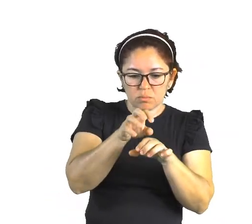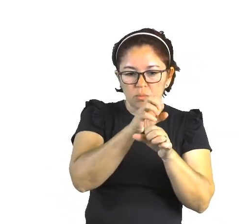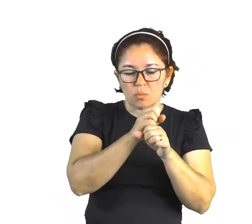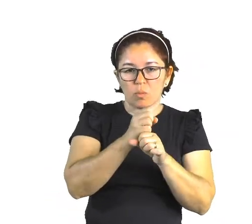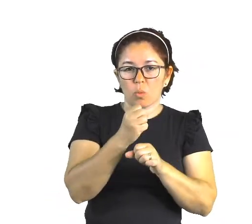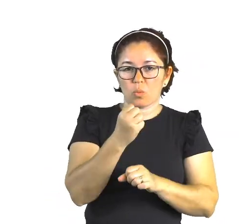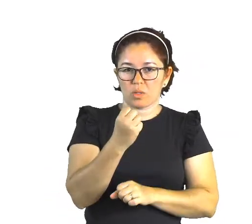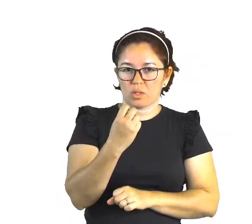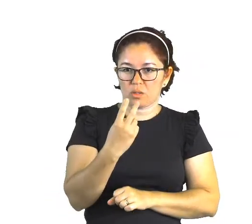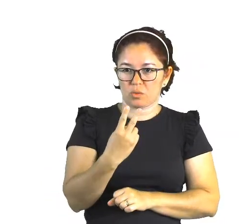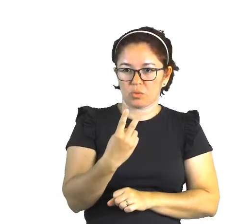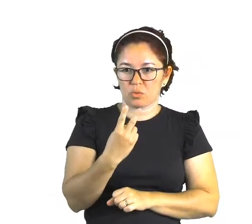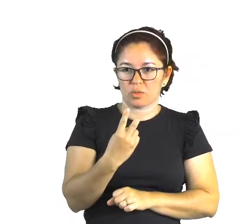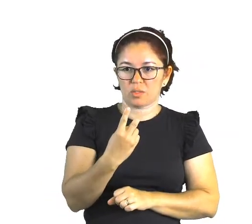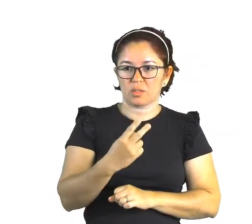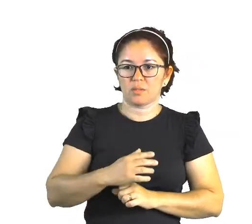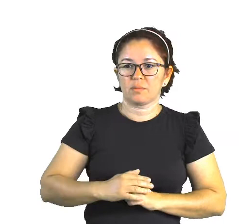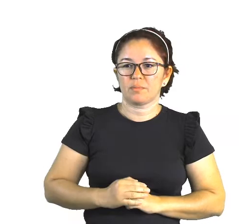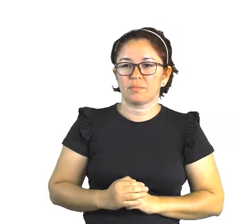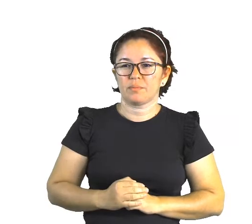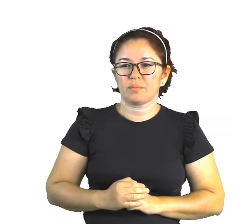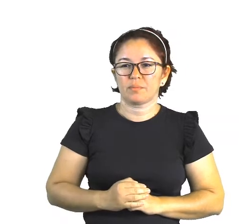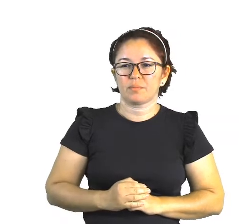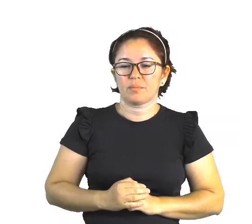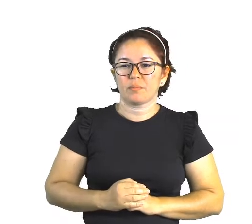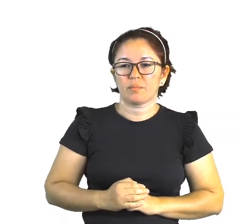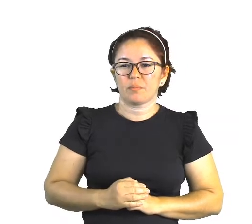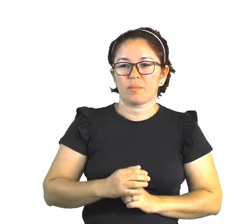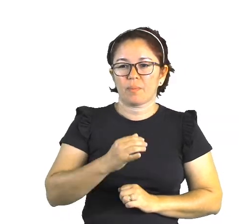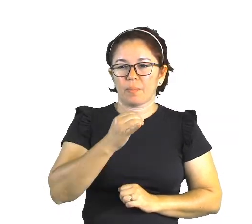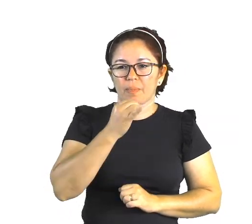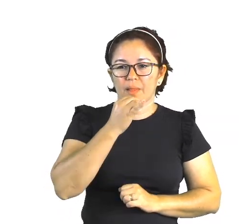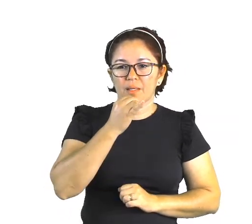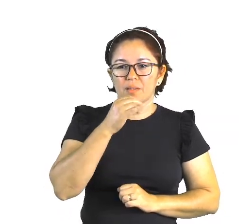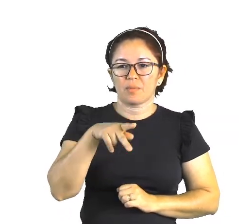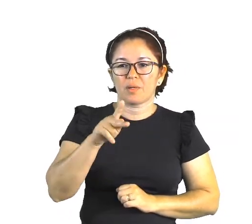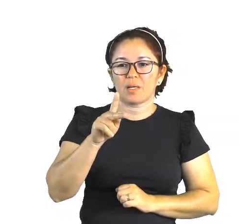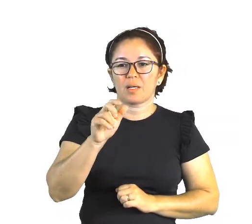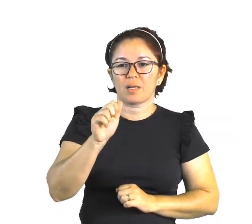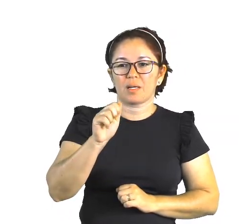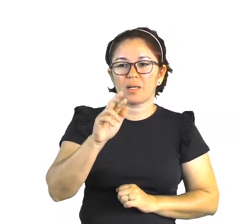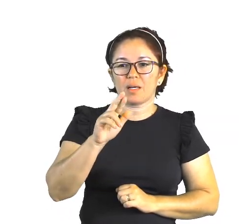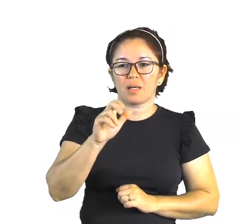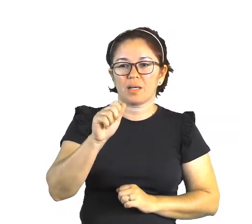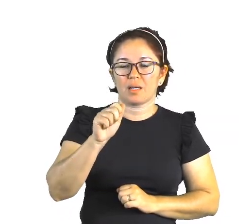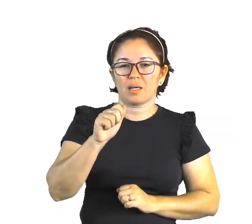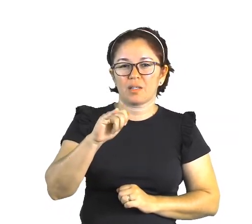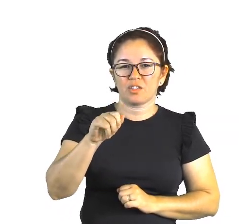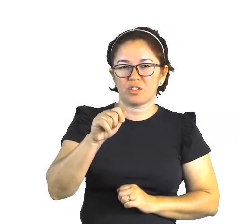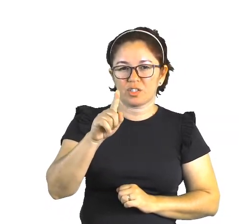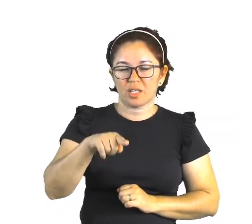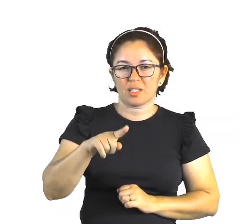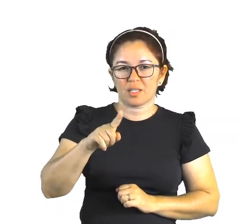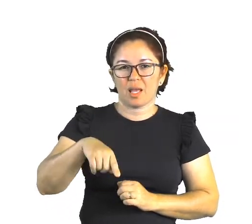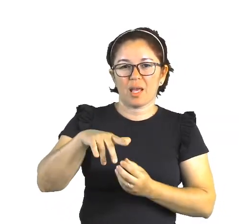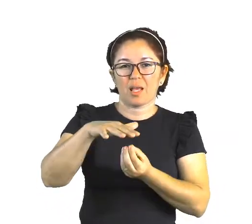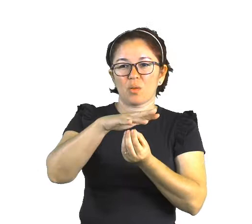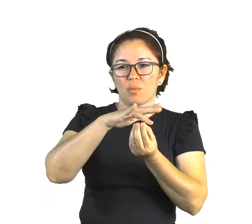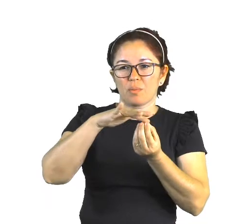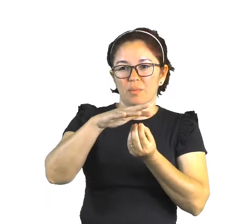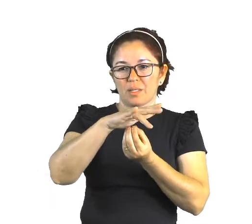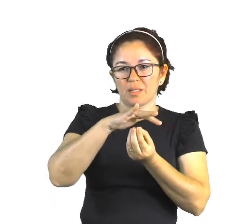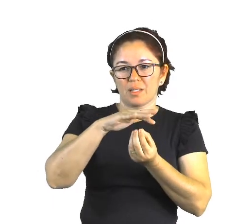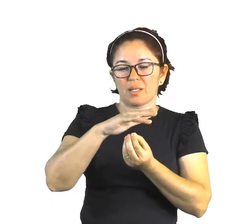ok? Os carajás se situam na ilha do Bananal. Os javaé encontram-se às margens do rio